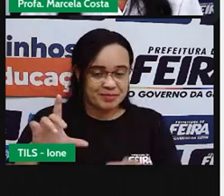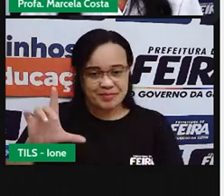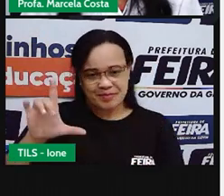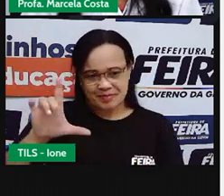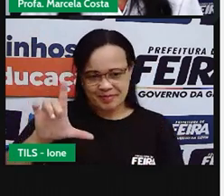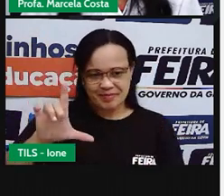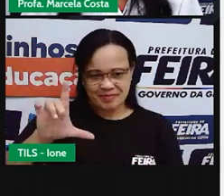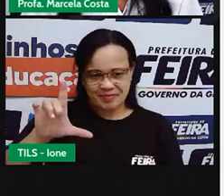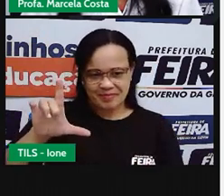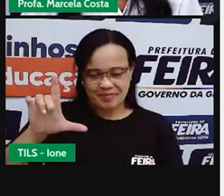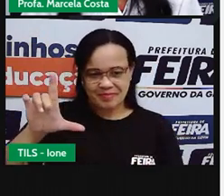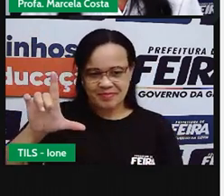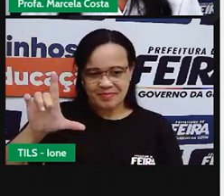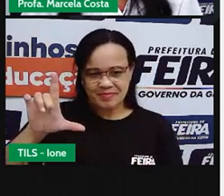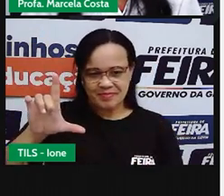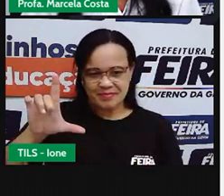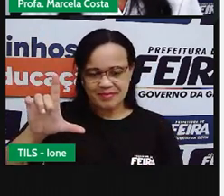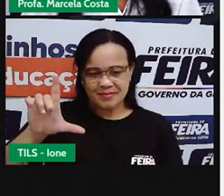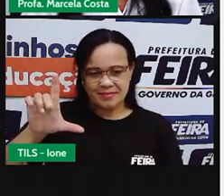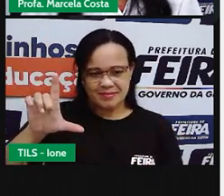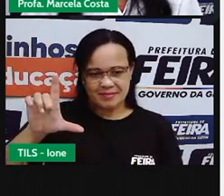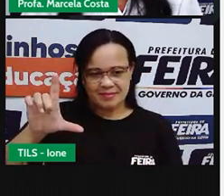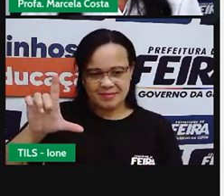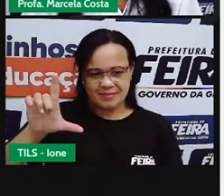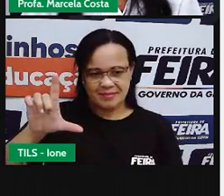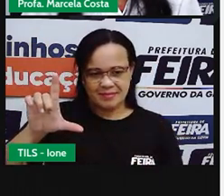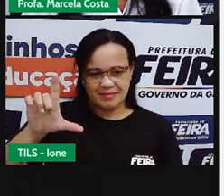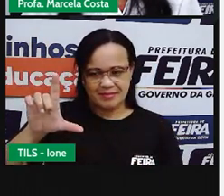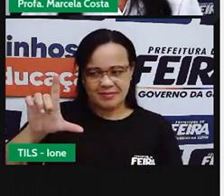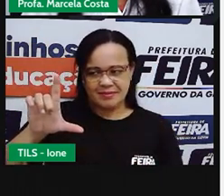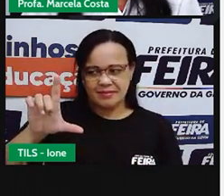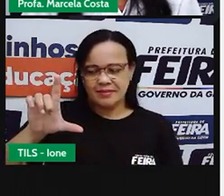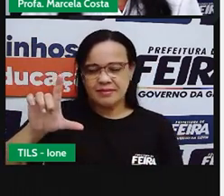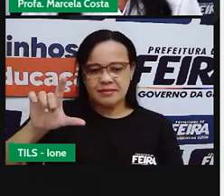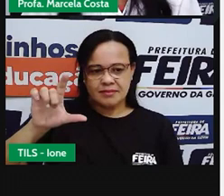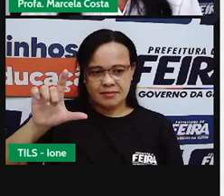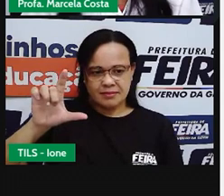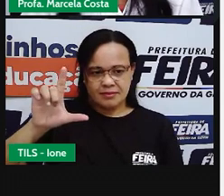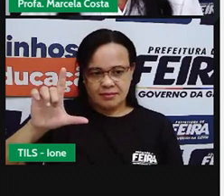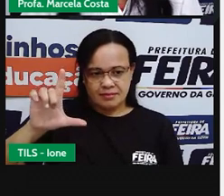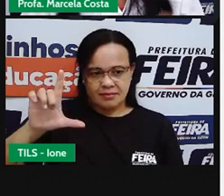Pra fazer a letra L. Traçado reto. cima para baixo.